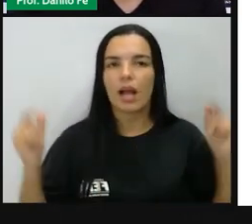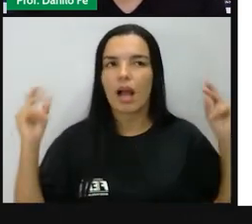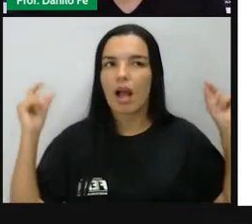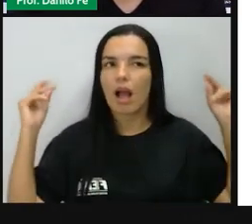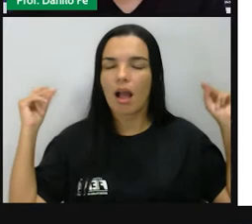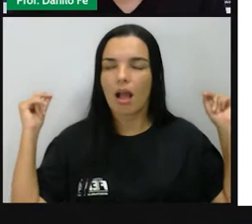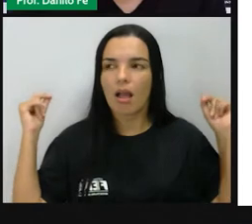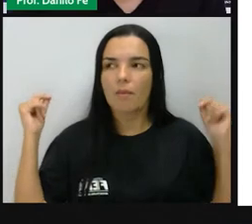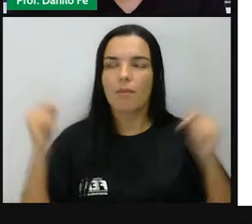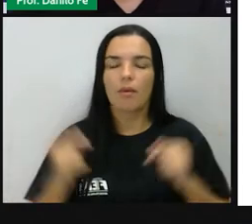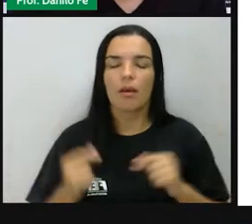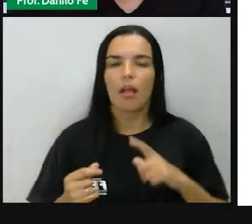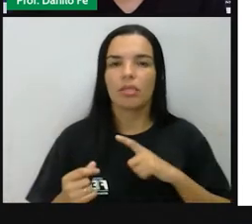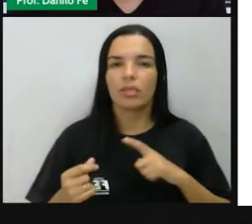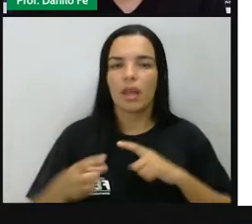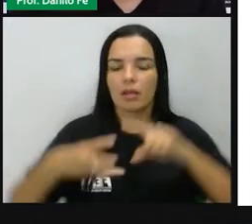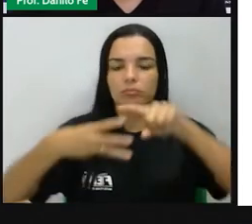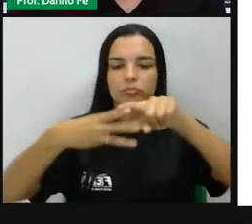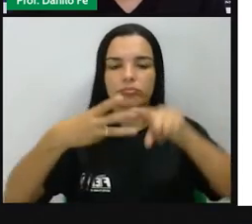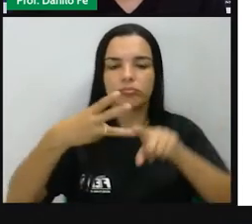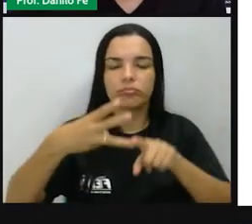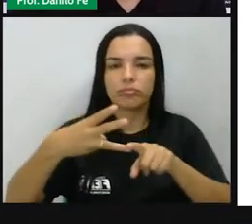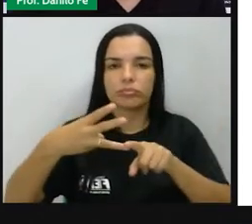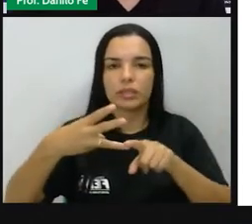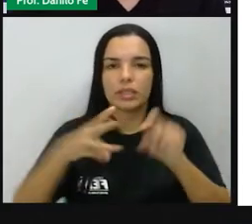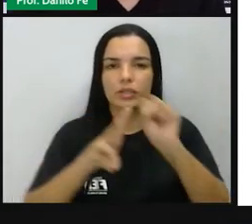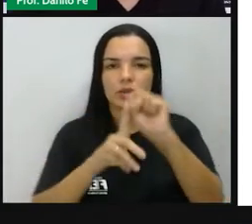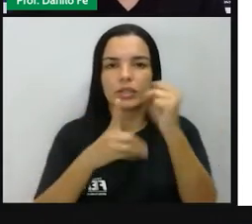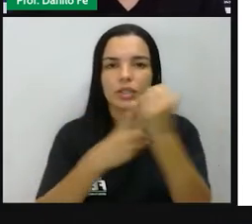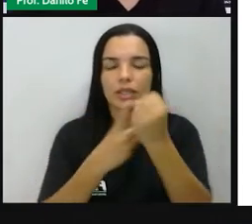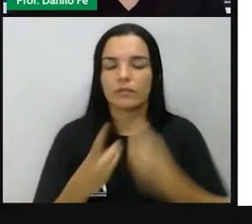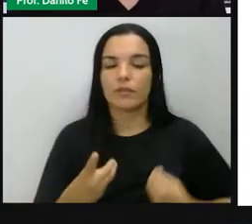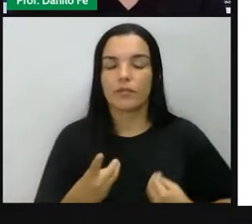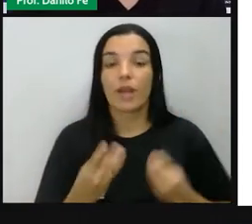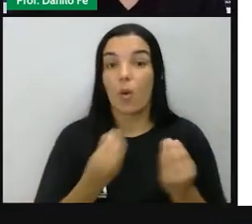nobreza, clero e povo.